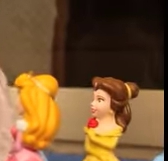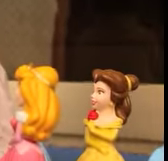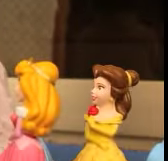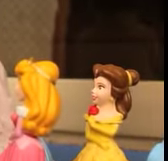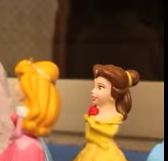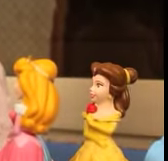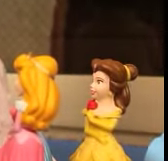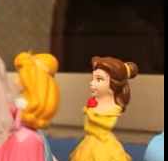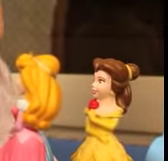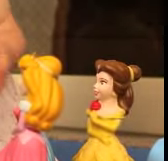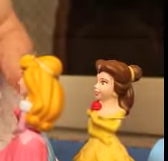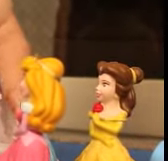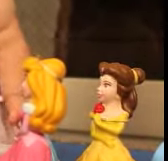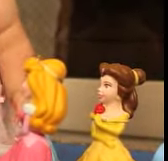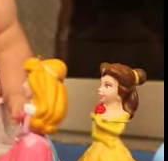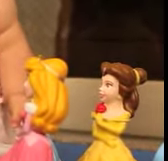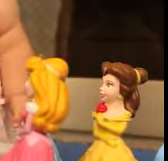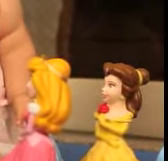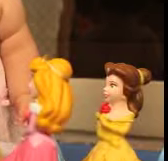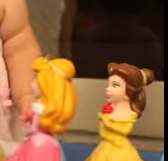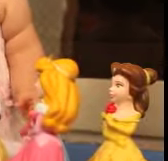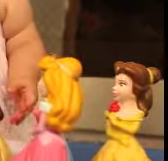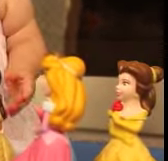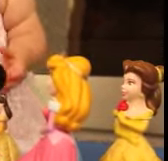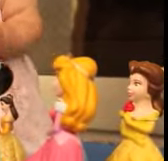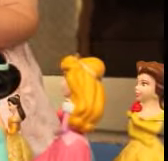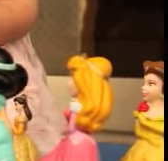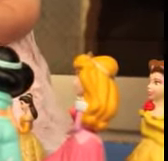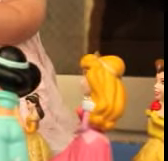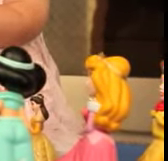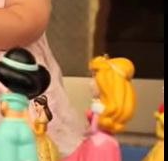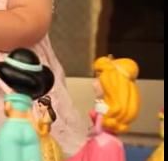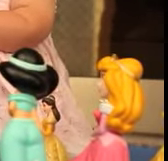Maria Daniele e os dois filhos brincam na varanda.